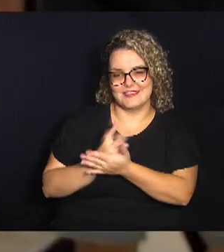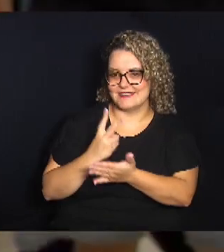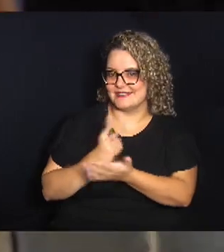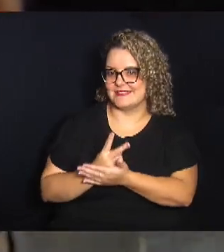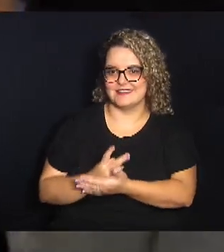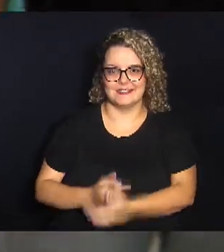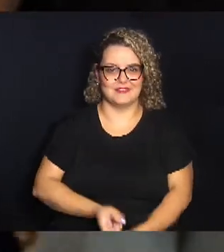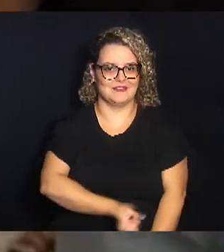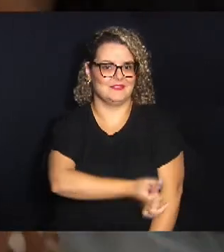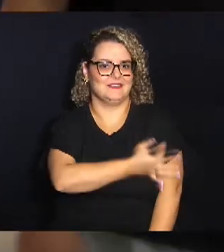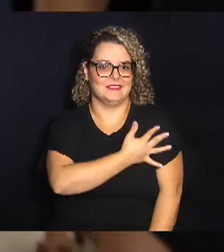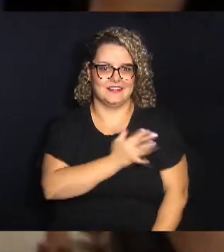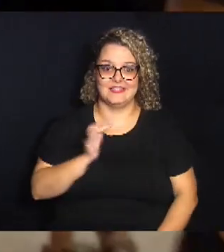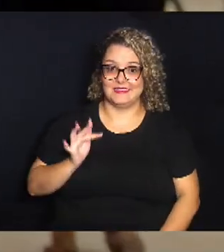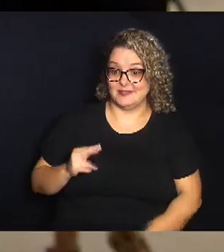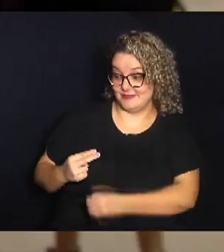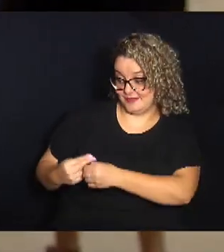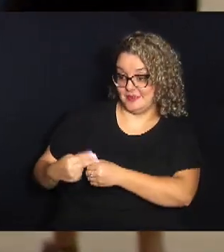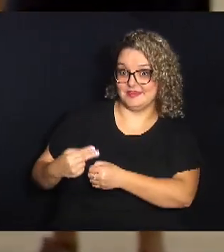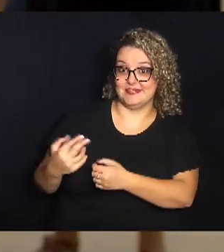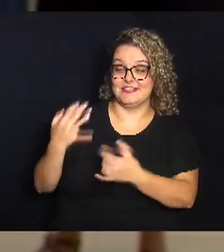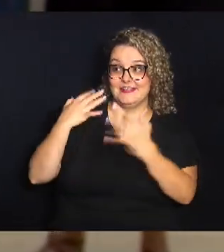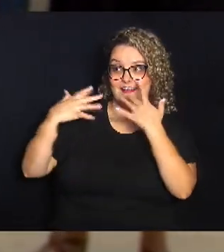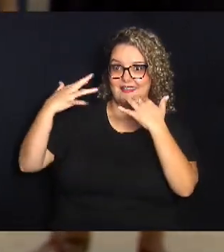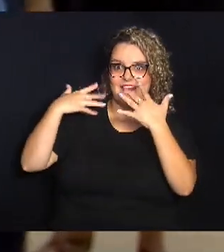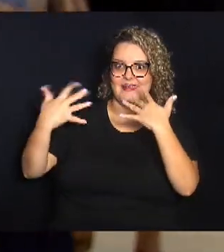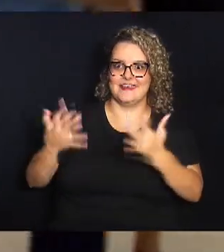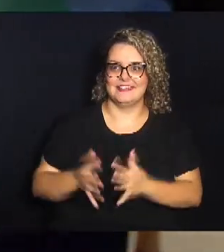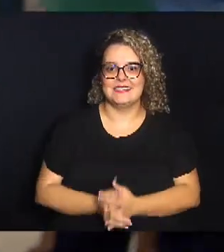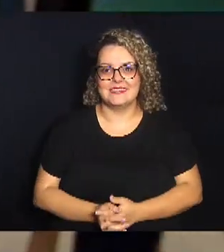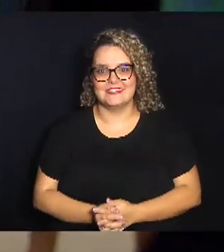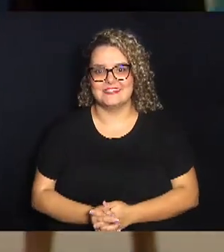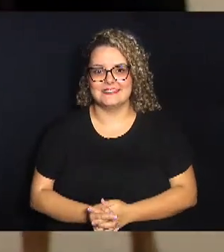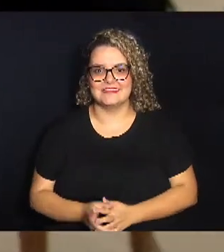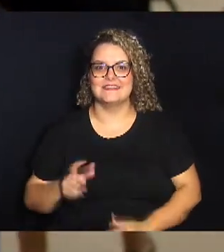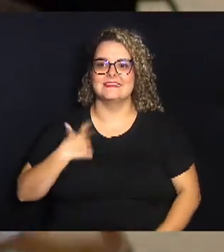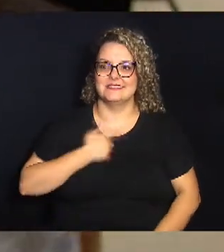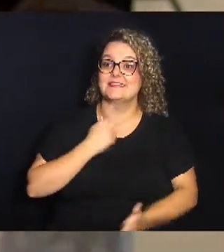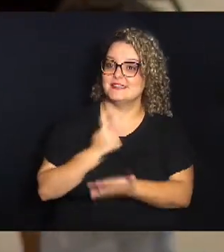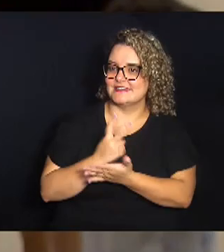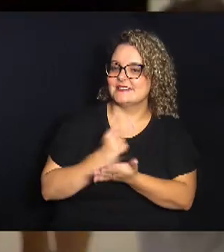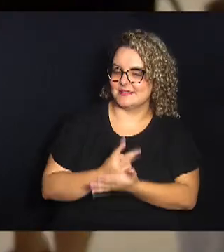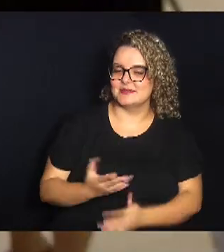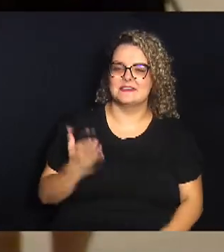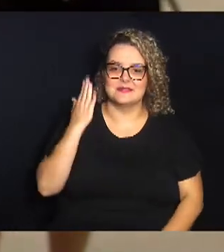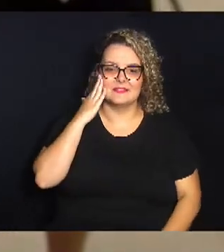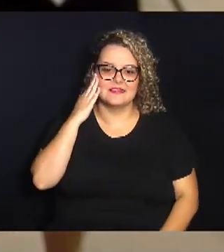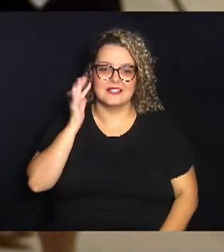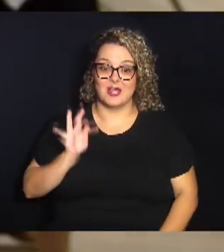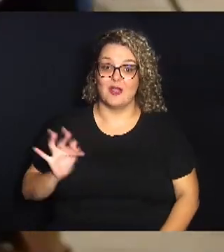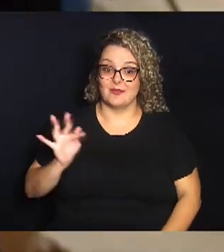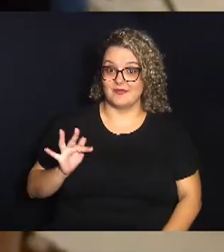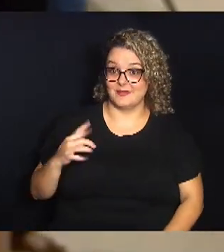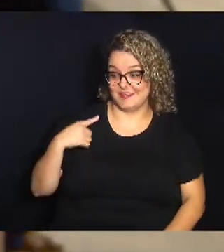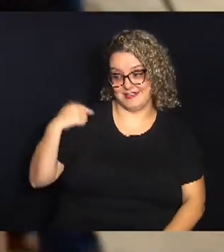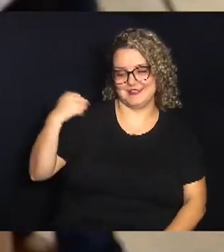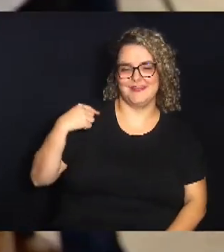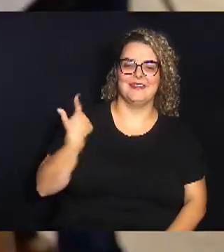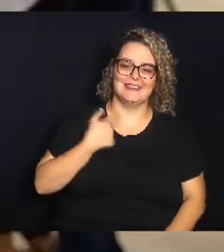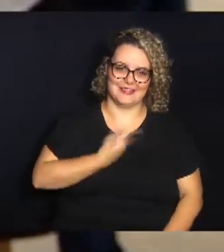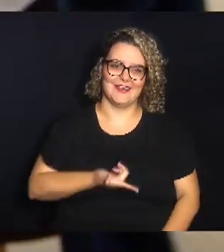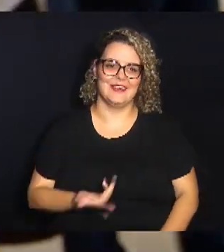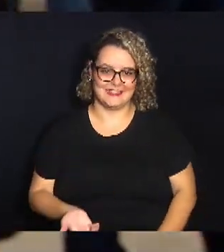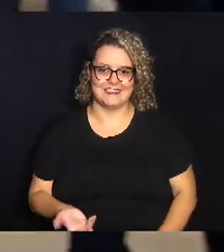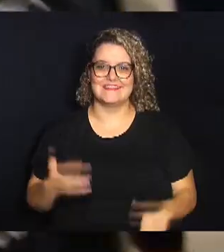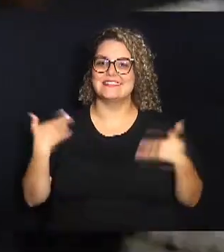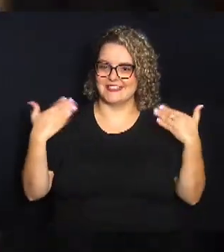fundamental, a Unicamp já é alguma coisa que chama os alunos, né? A gente sempre sabe que a faculdade, ela escolhe a gente. Então, assim,